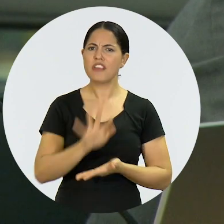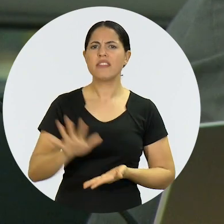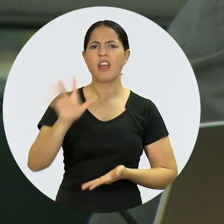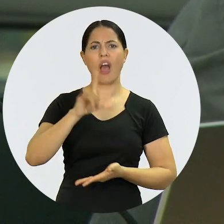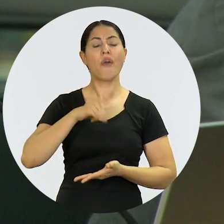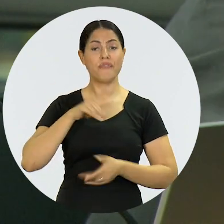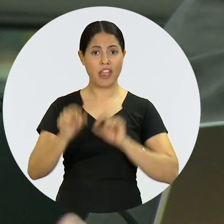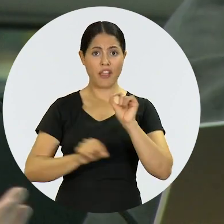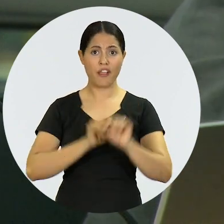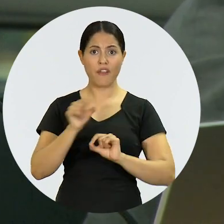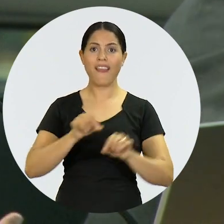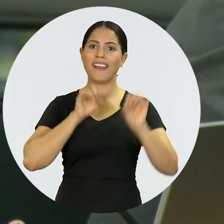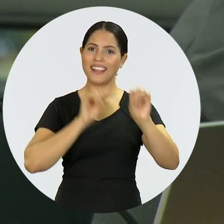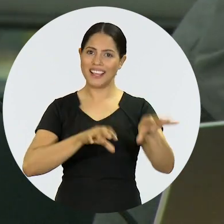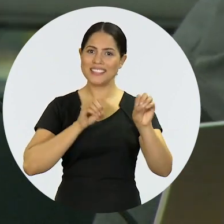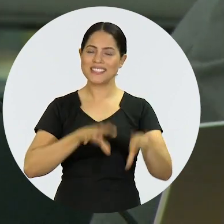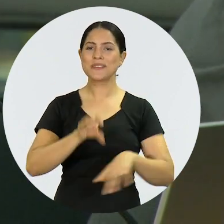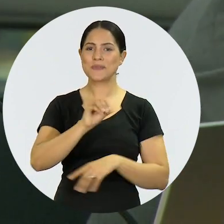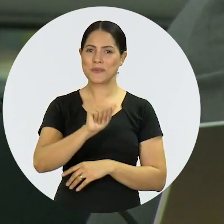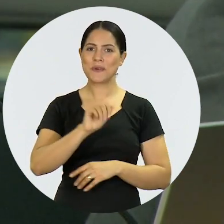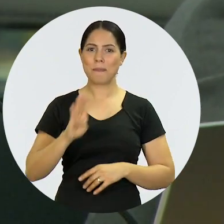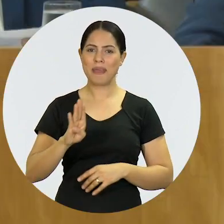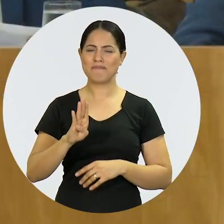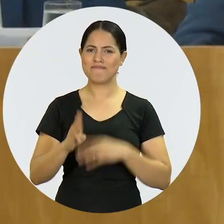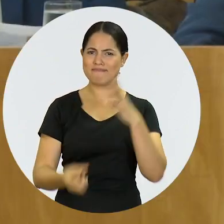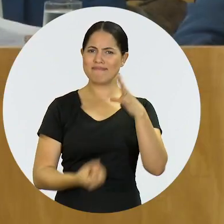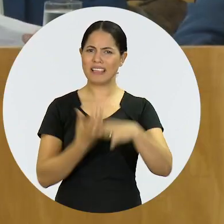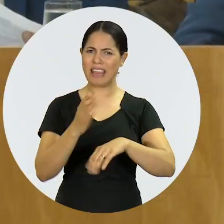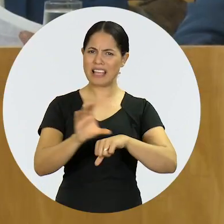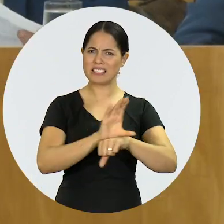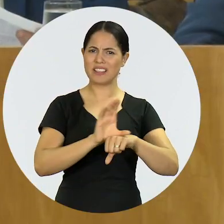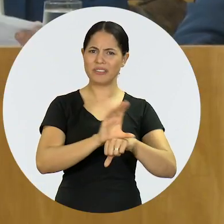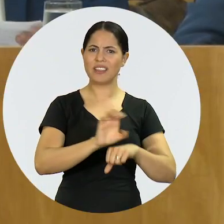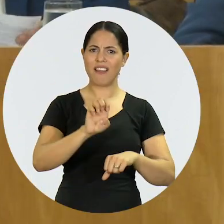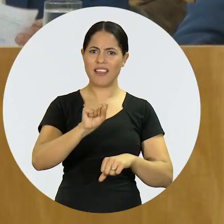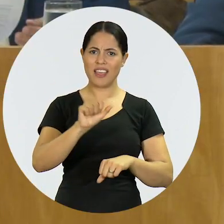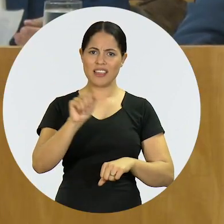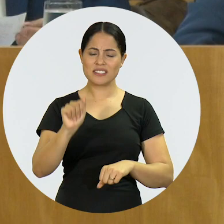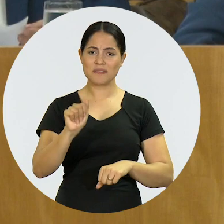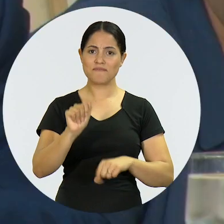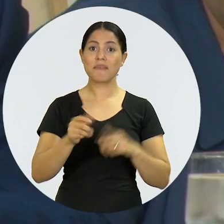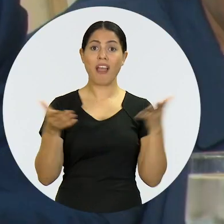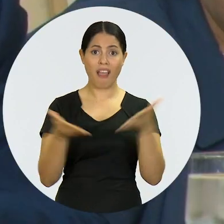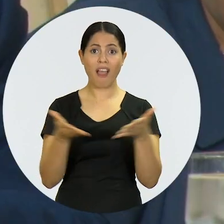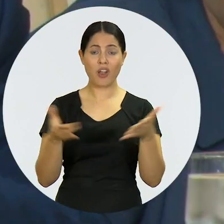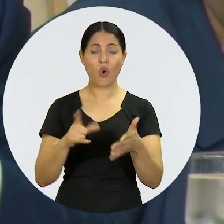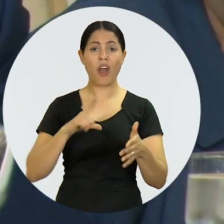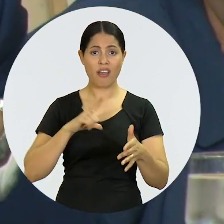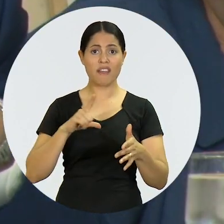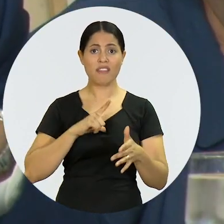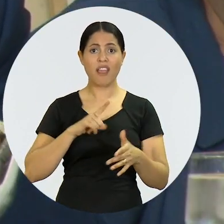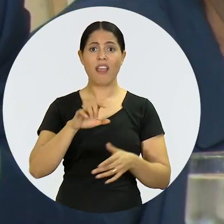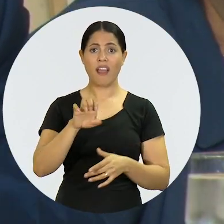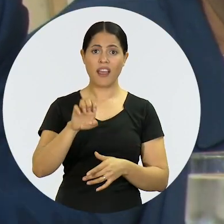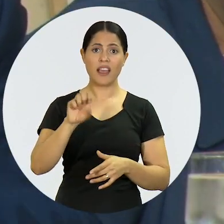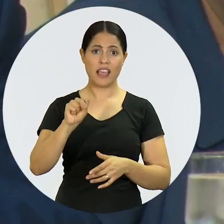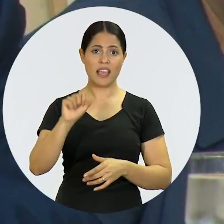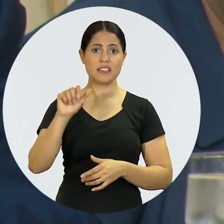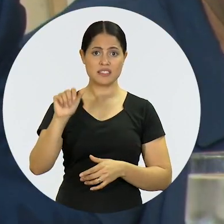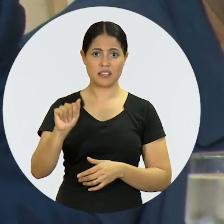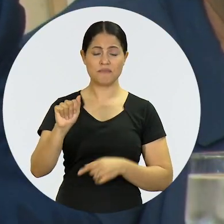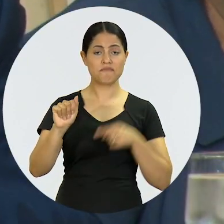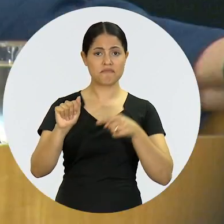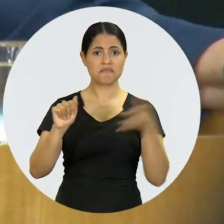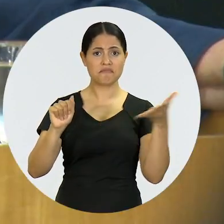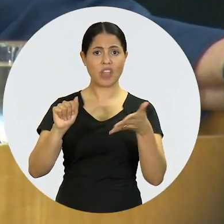a nova organização do sistema de ensino da OAB, com a criação da ESA Nacional. Agora, a Escola